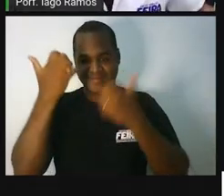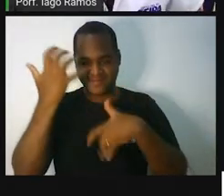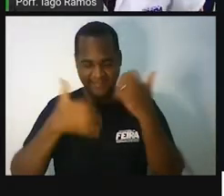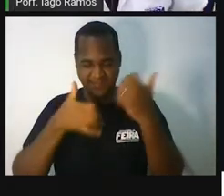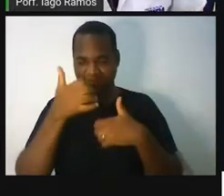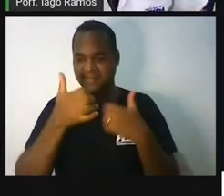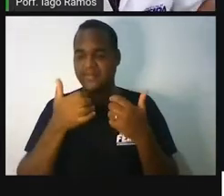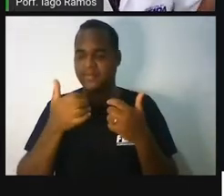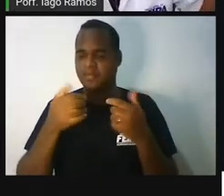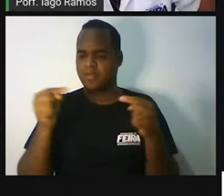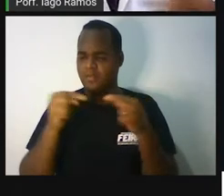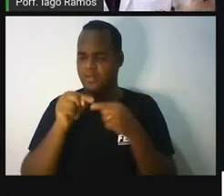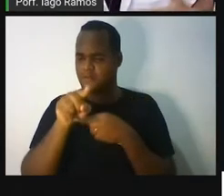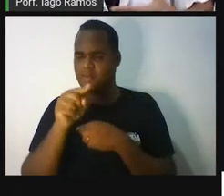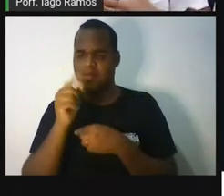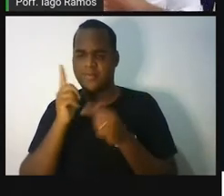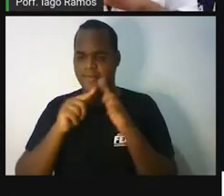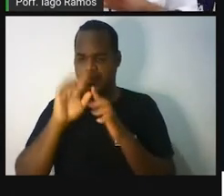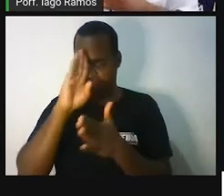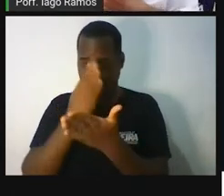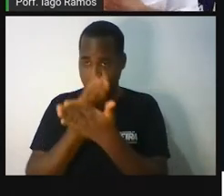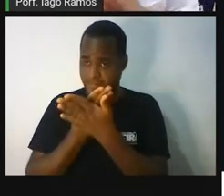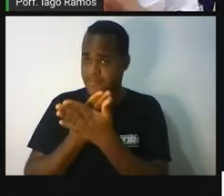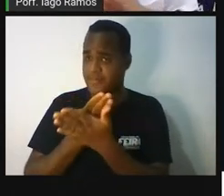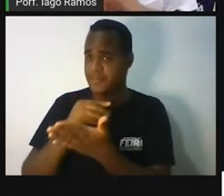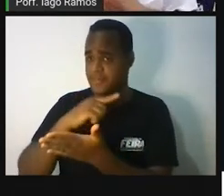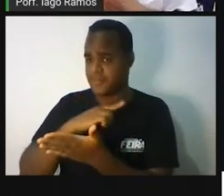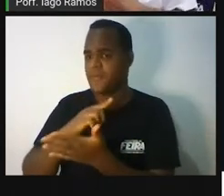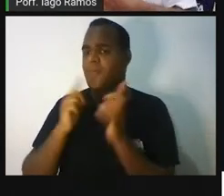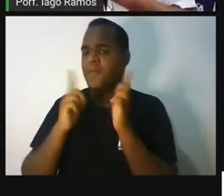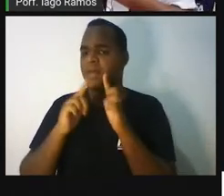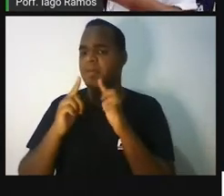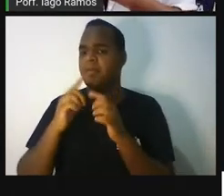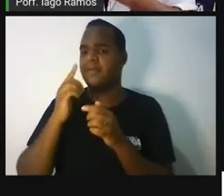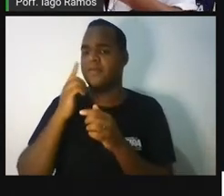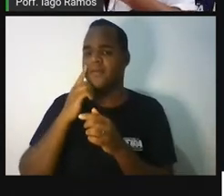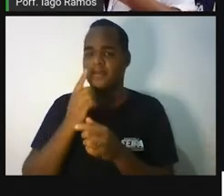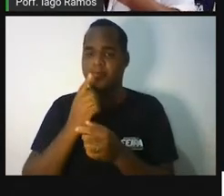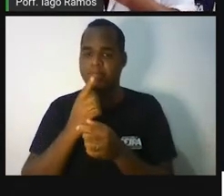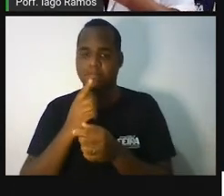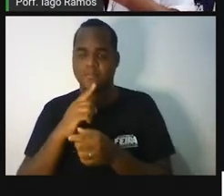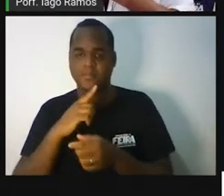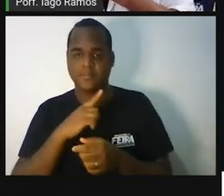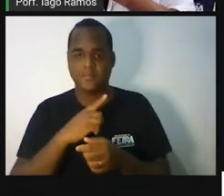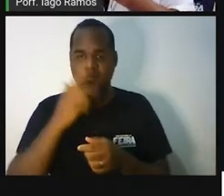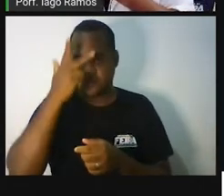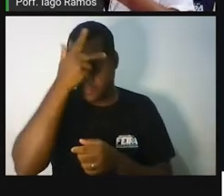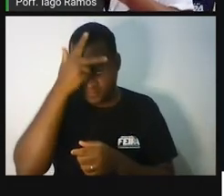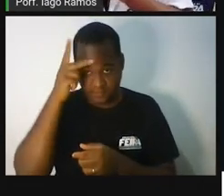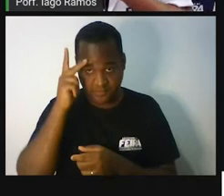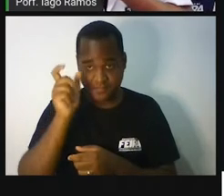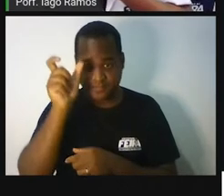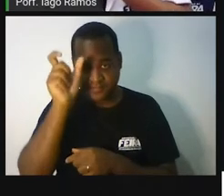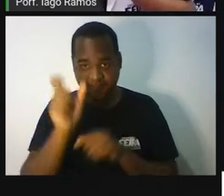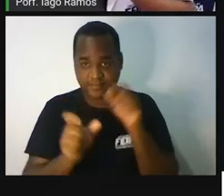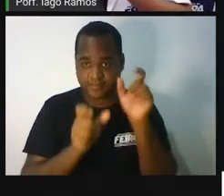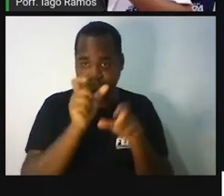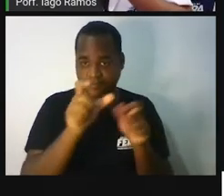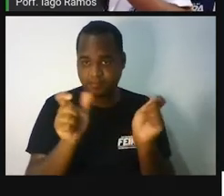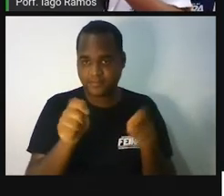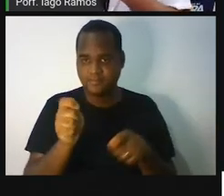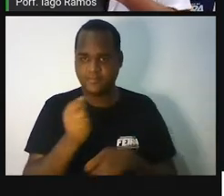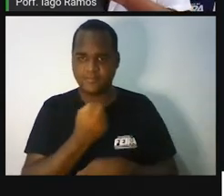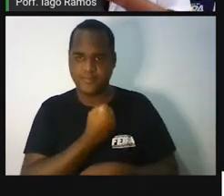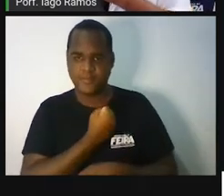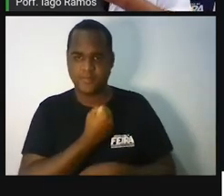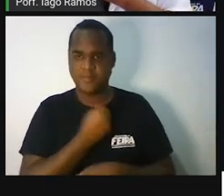você acredita que eu consigo descobrir a idade de qualquer pessoa a partir do número que